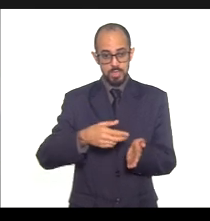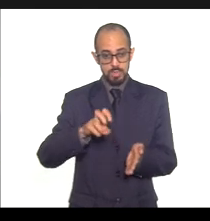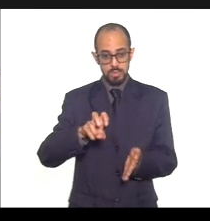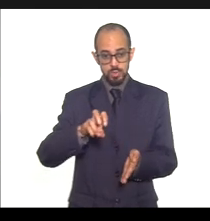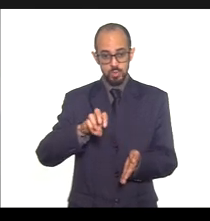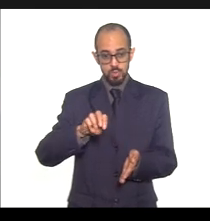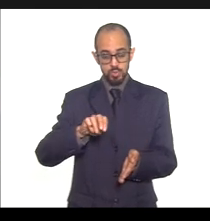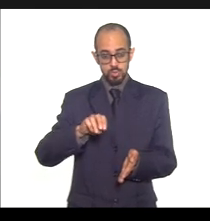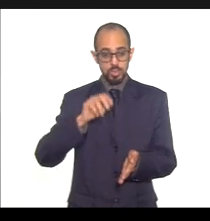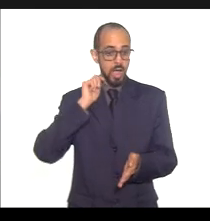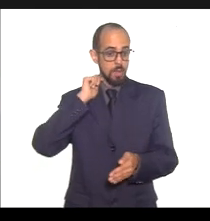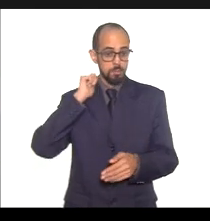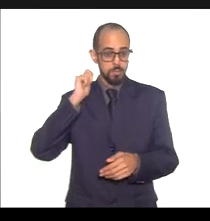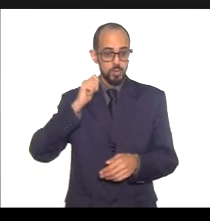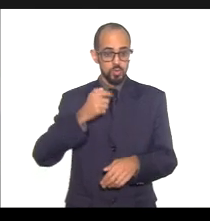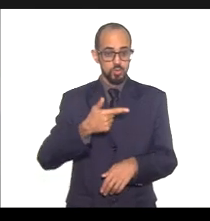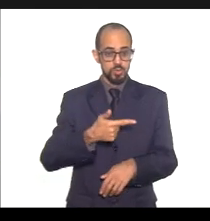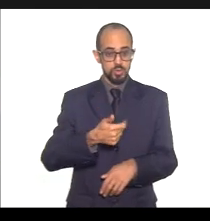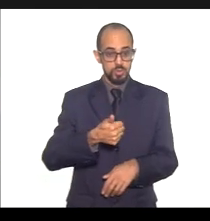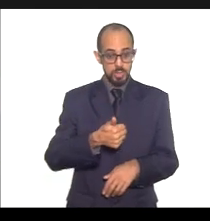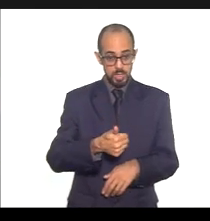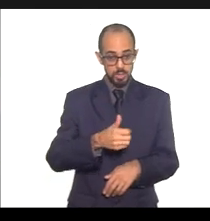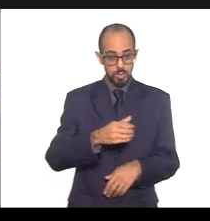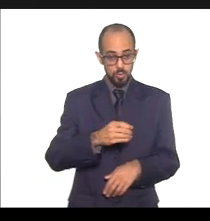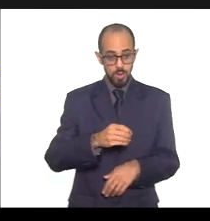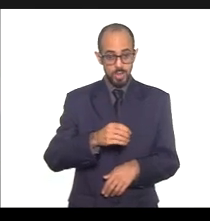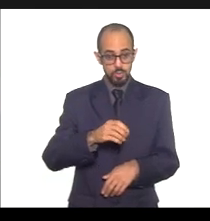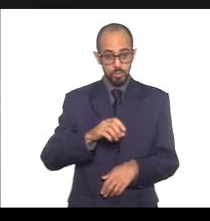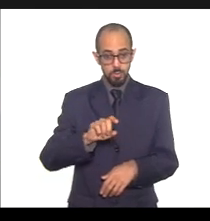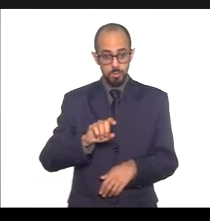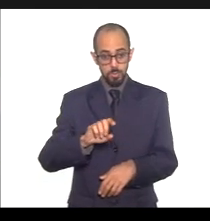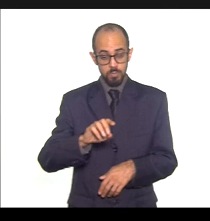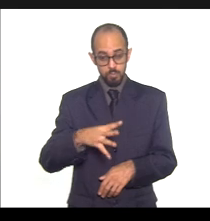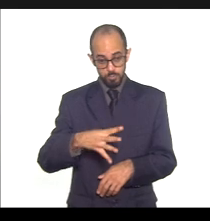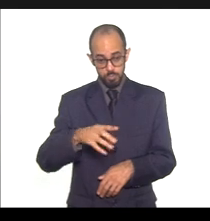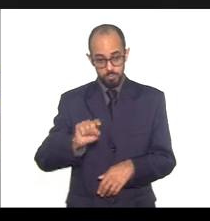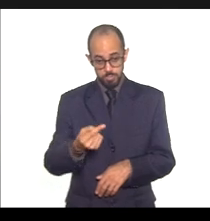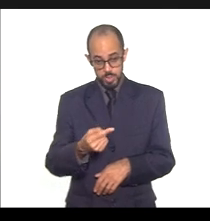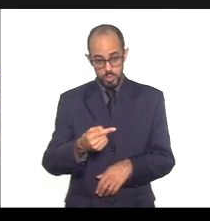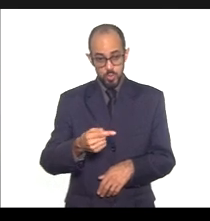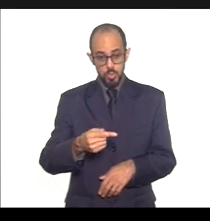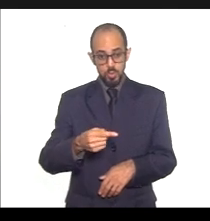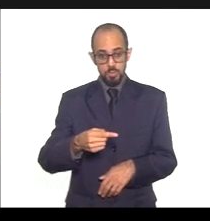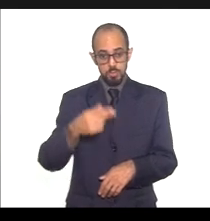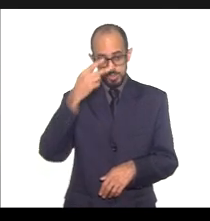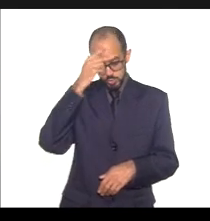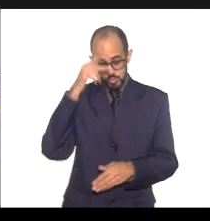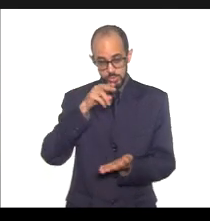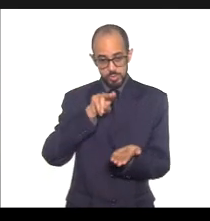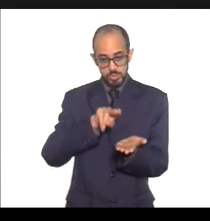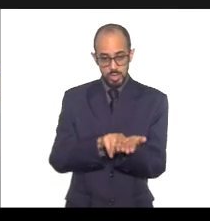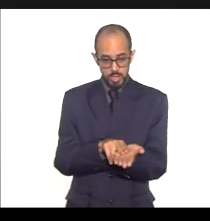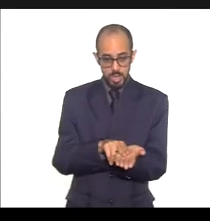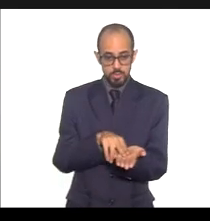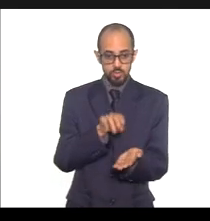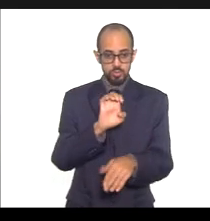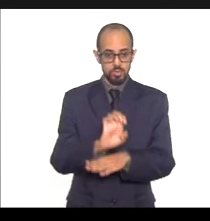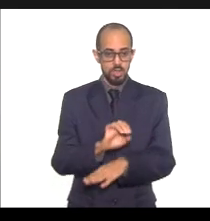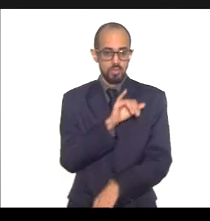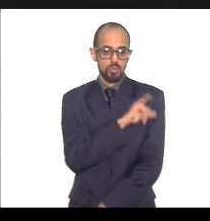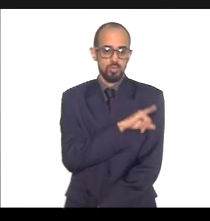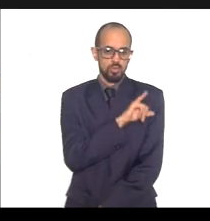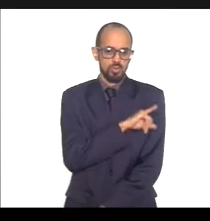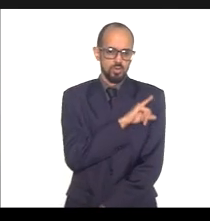104.017 internações hospitalares de residentes do estado do Rio de Janeiro, tendo como as cinco